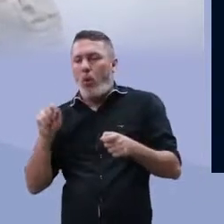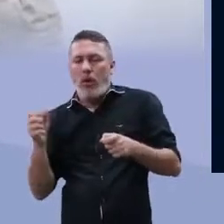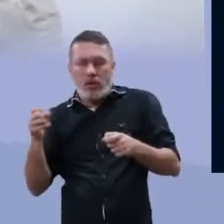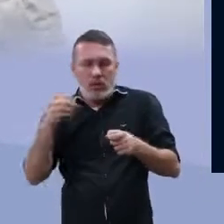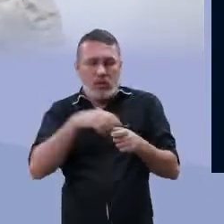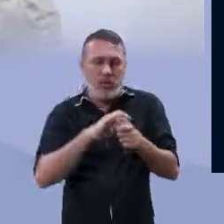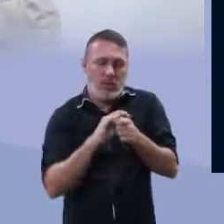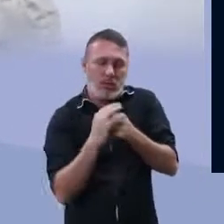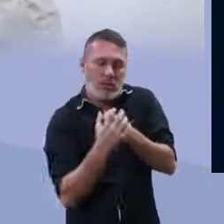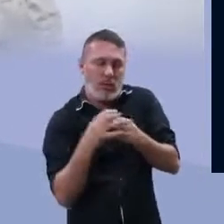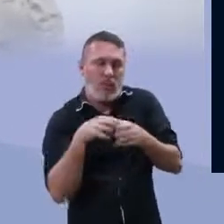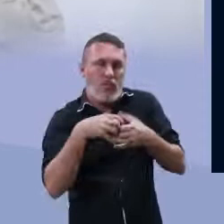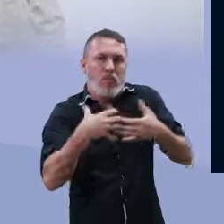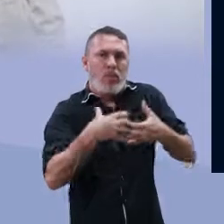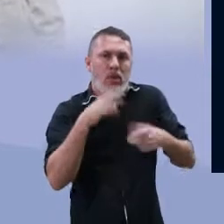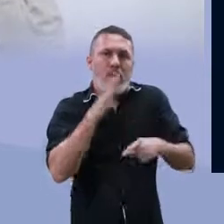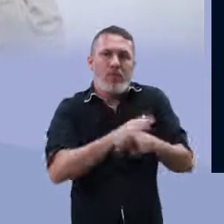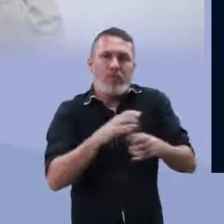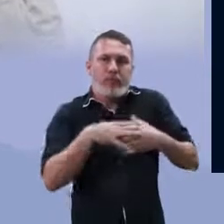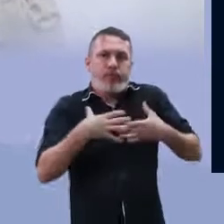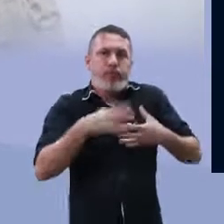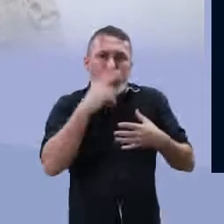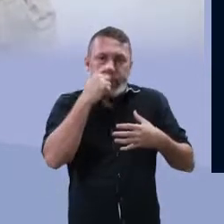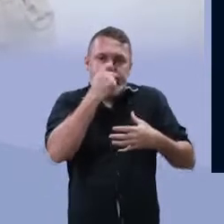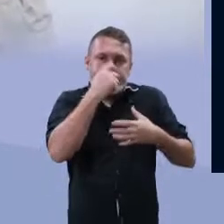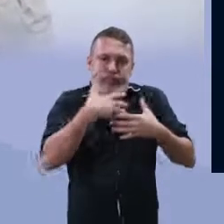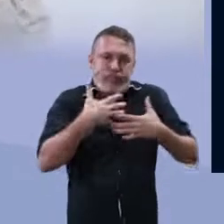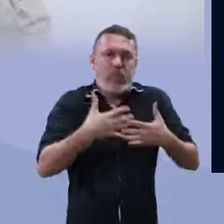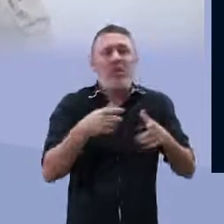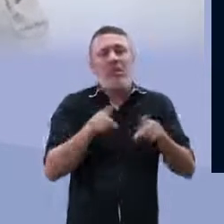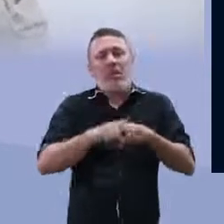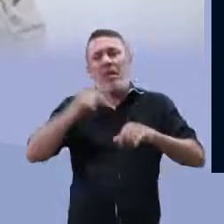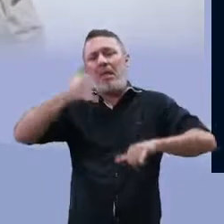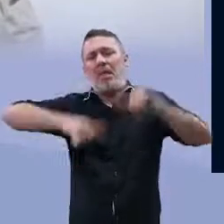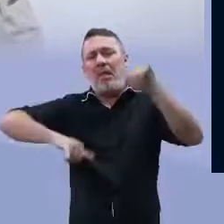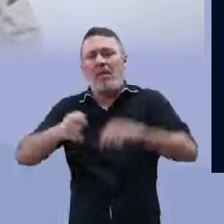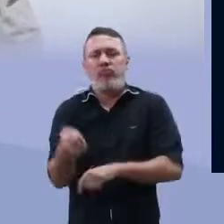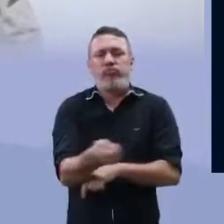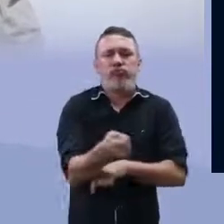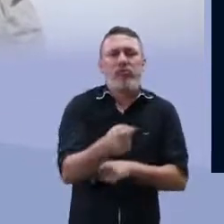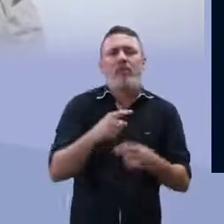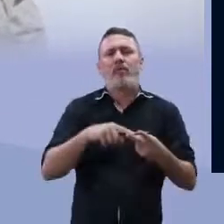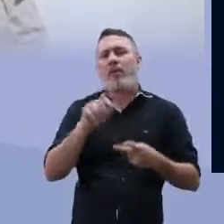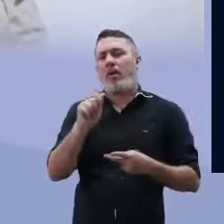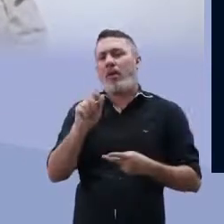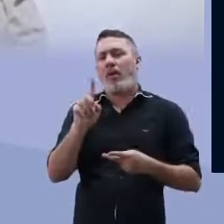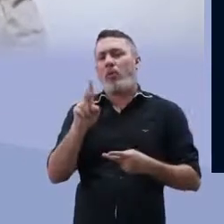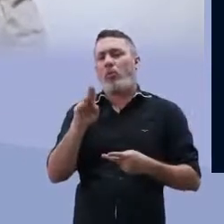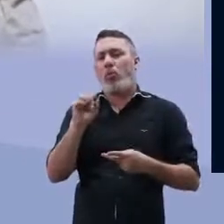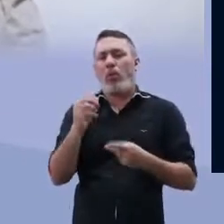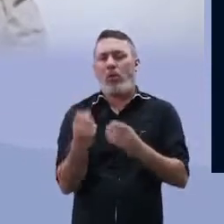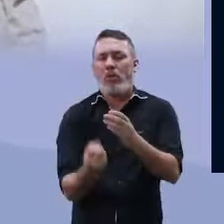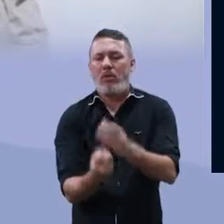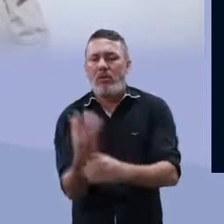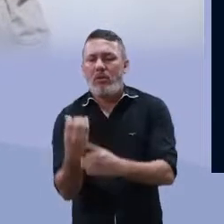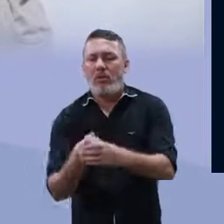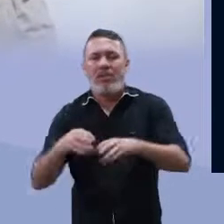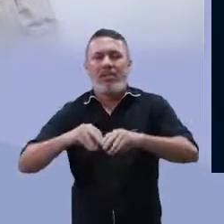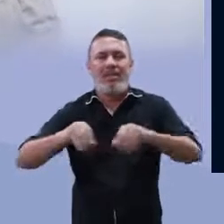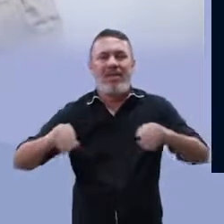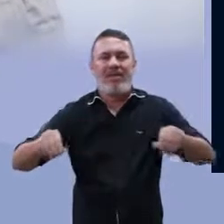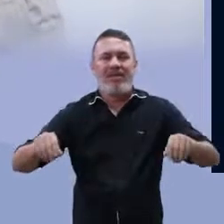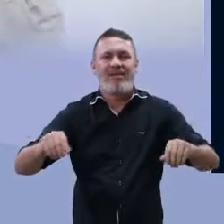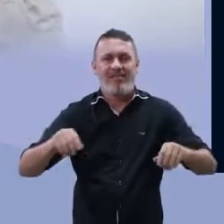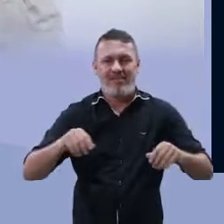crescimento de fungos, bactérias, né? De micro-organismos. E também para fazerem fertilizantes químicos, adubo,